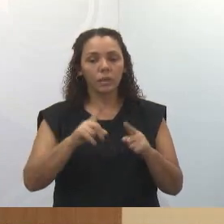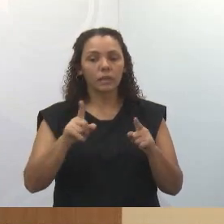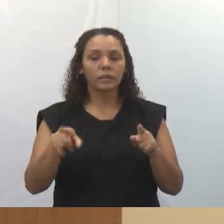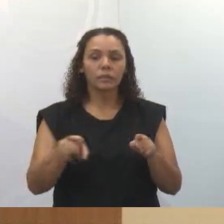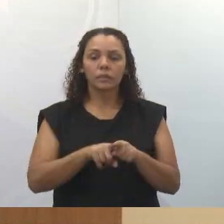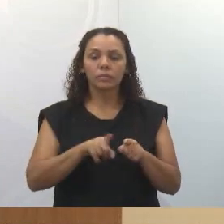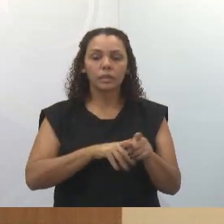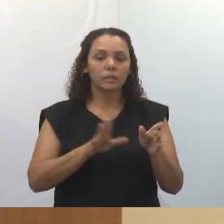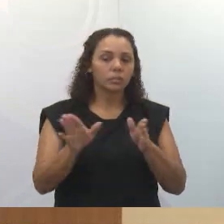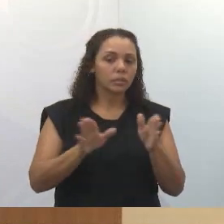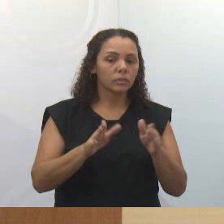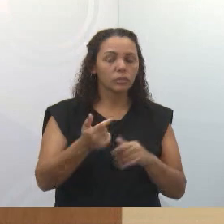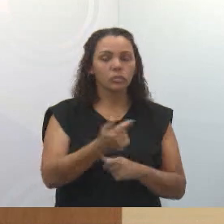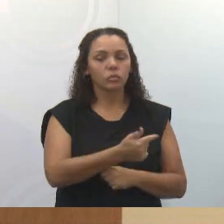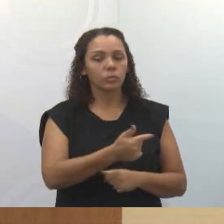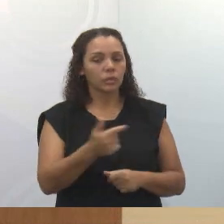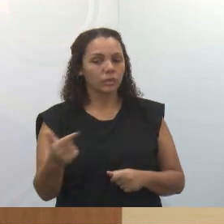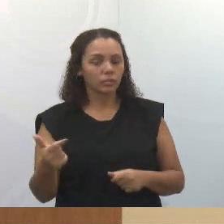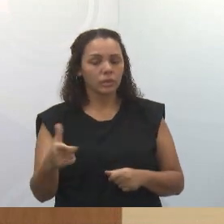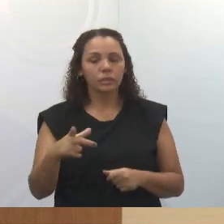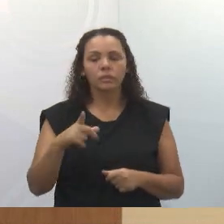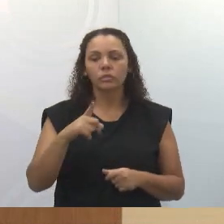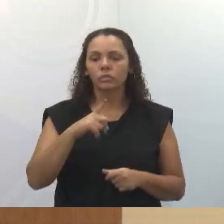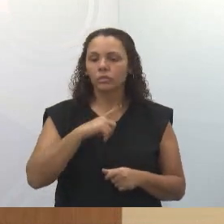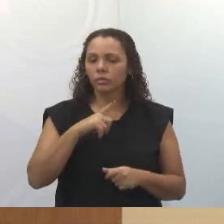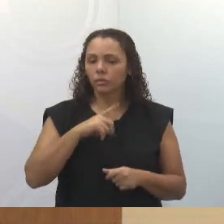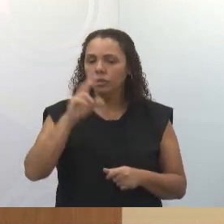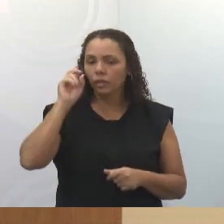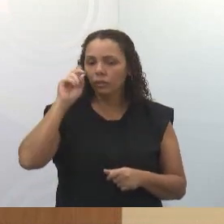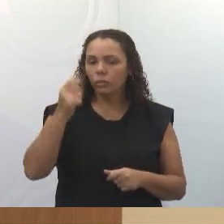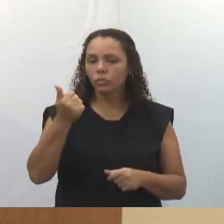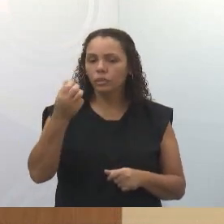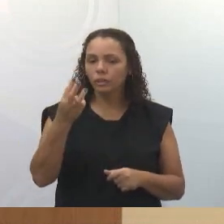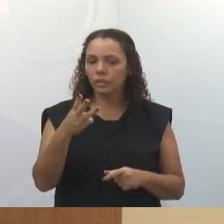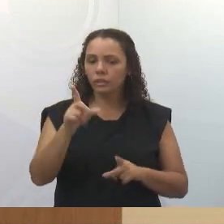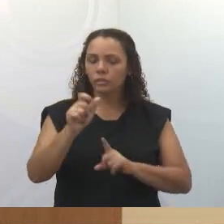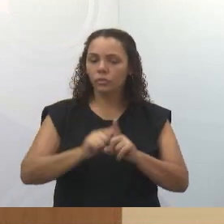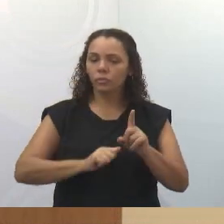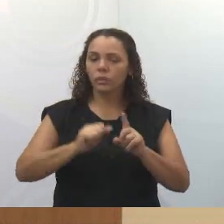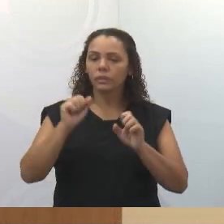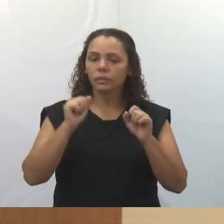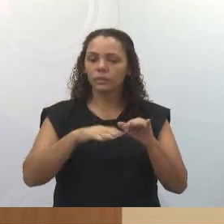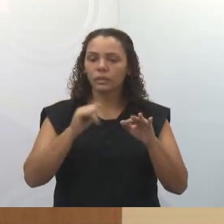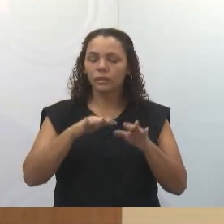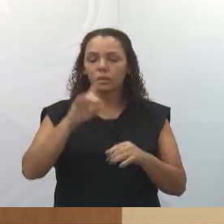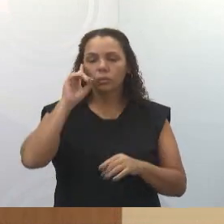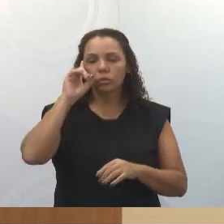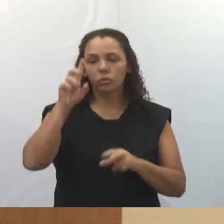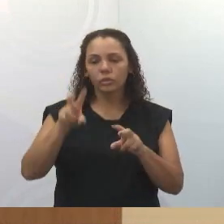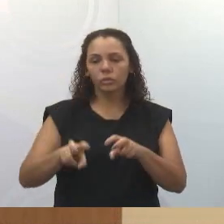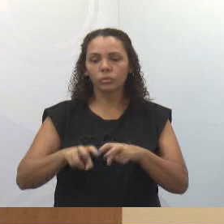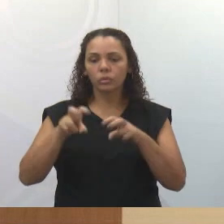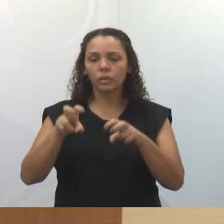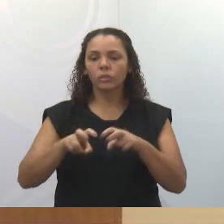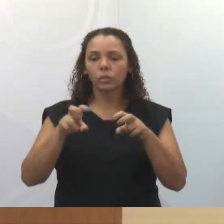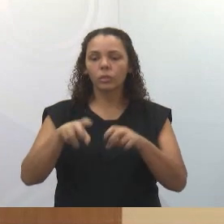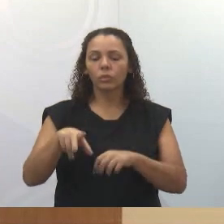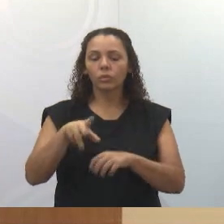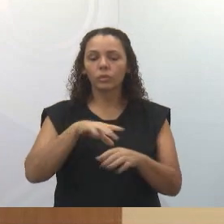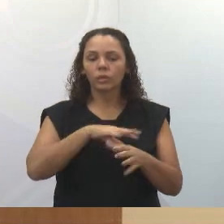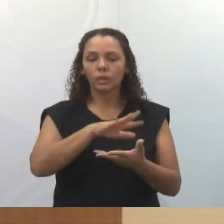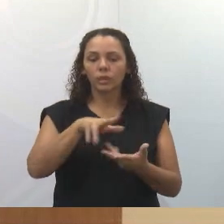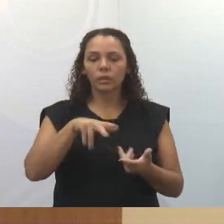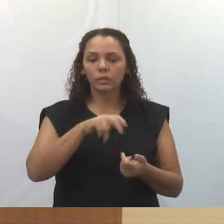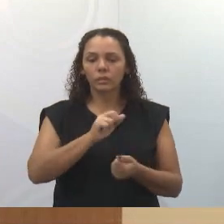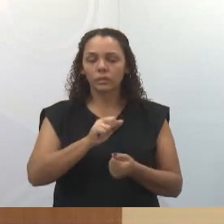período de uma semana, nós tivemos aí no dia 13 de setembro o Dia do Agrônomo. É o Dia Internacional do Agrônomo.